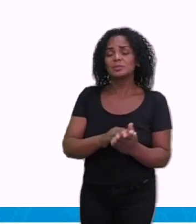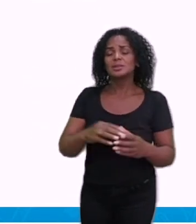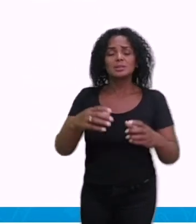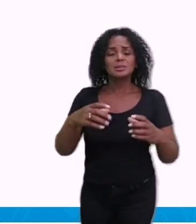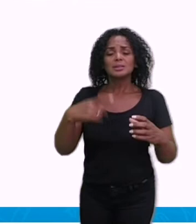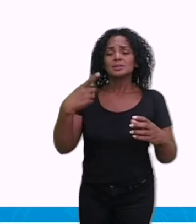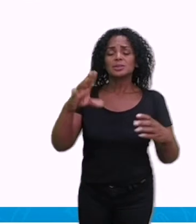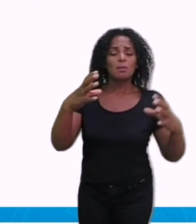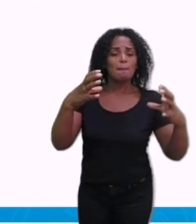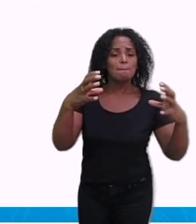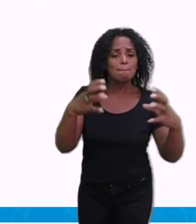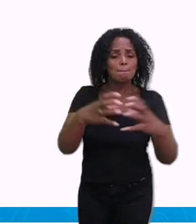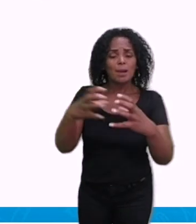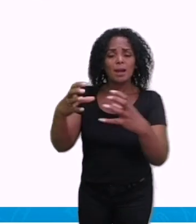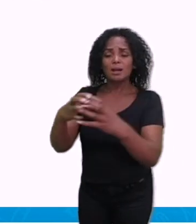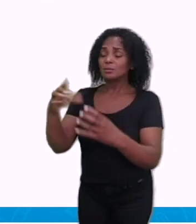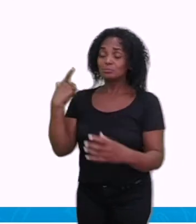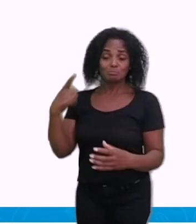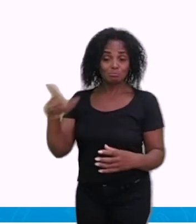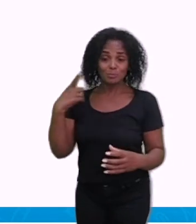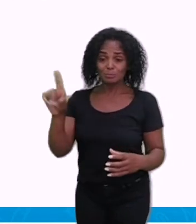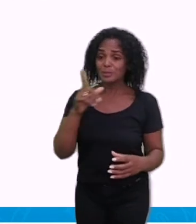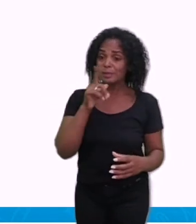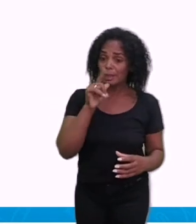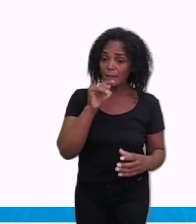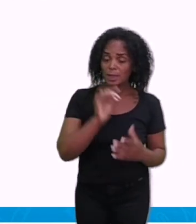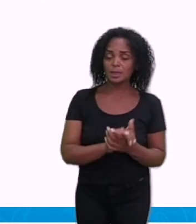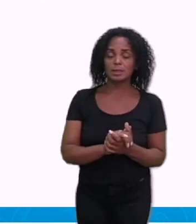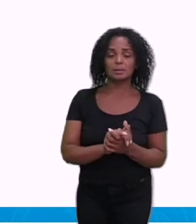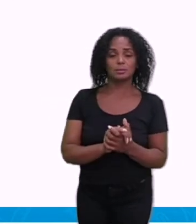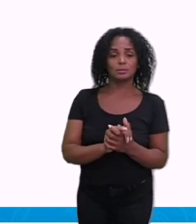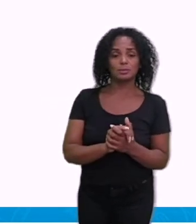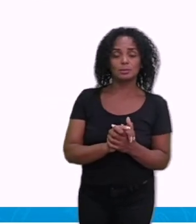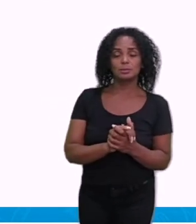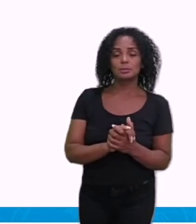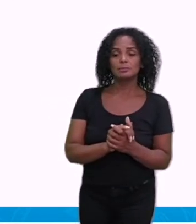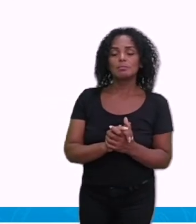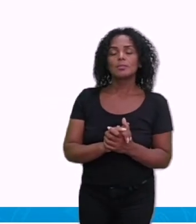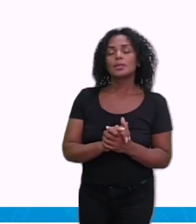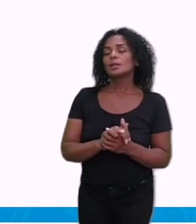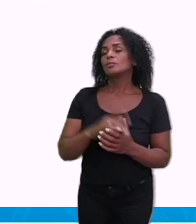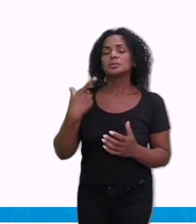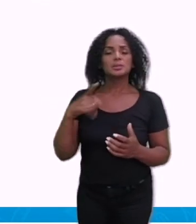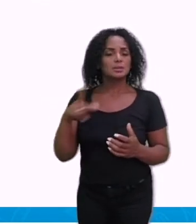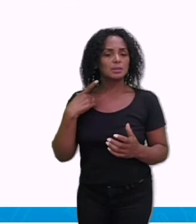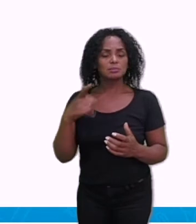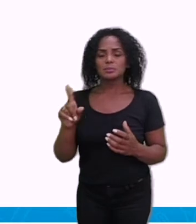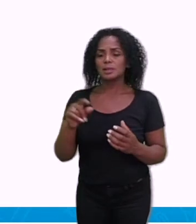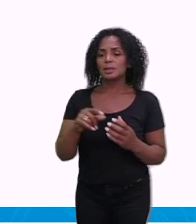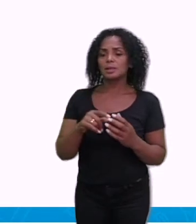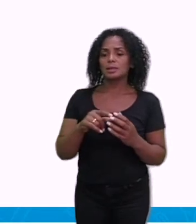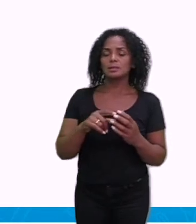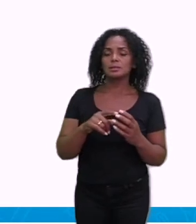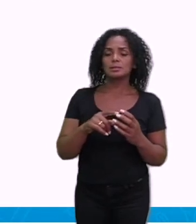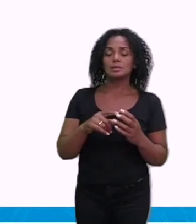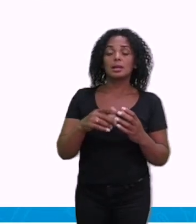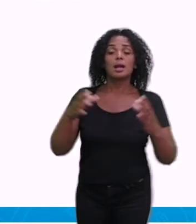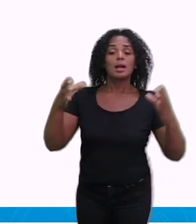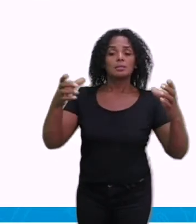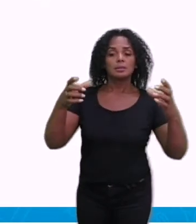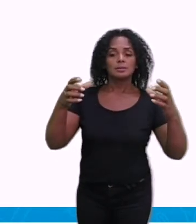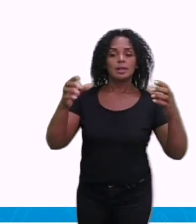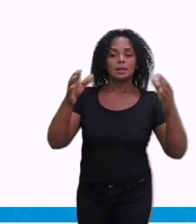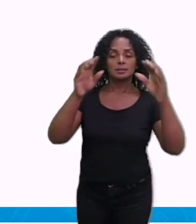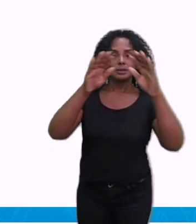falta água constantemente na sua casa, você não tem aí a caixa